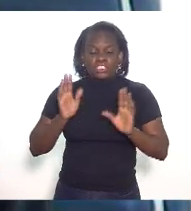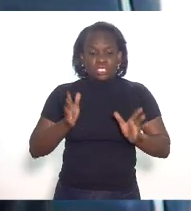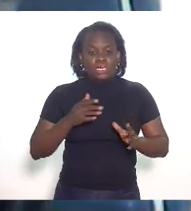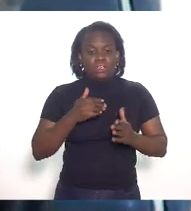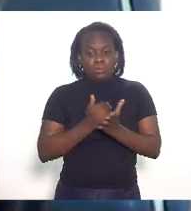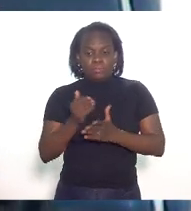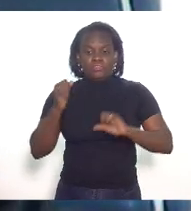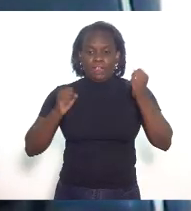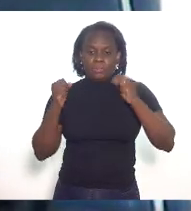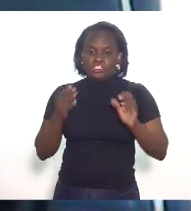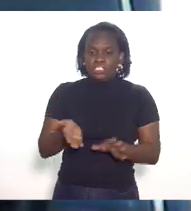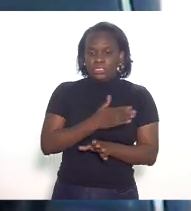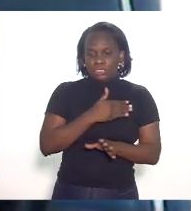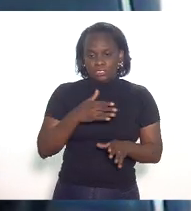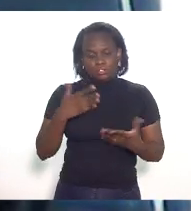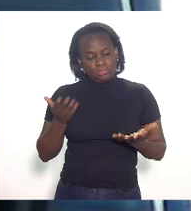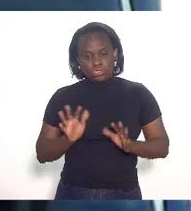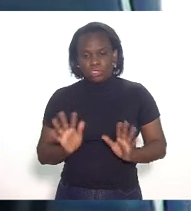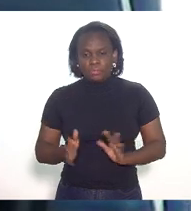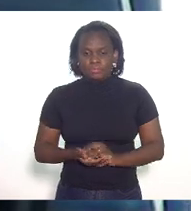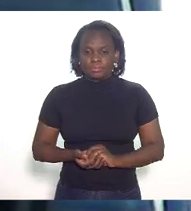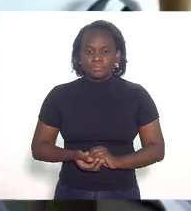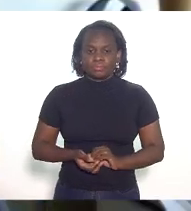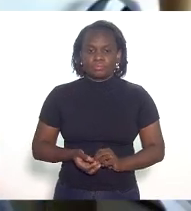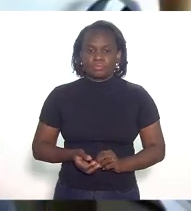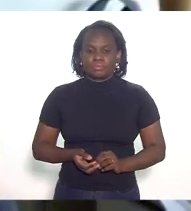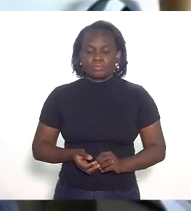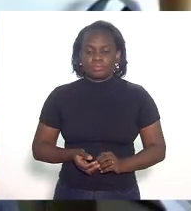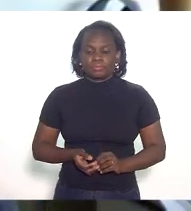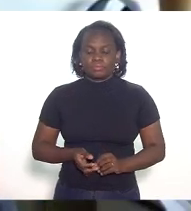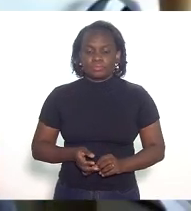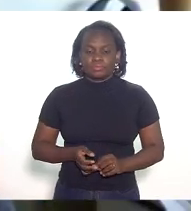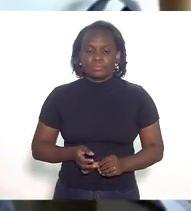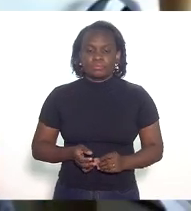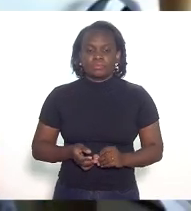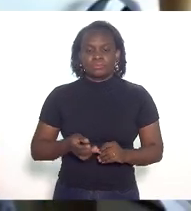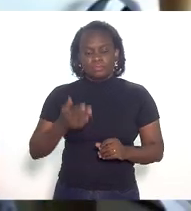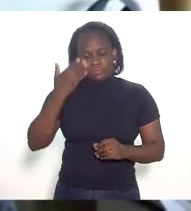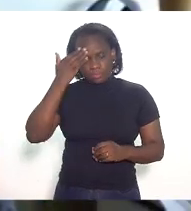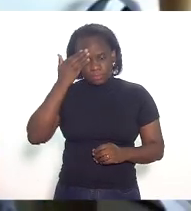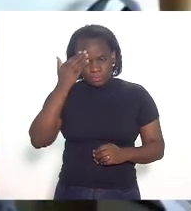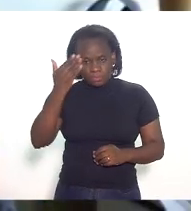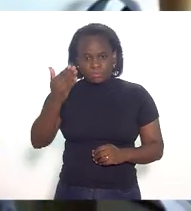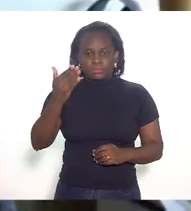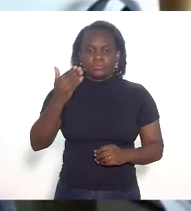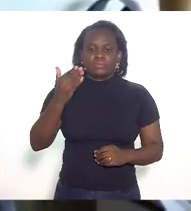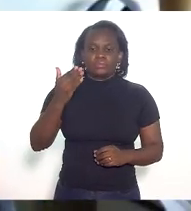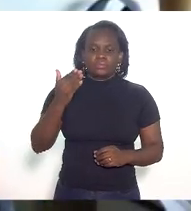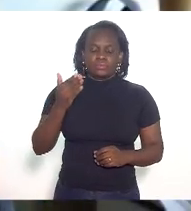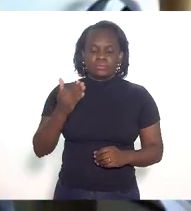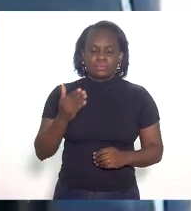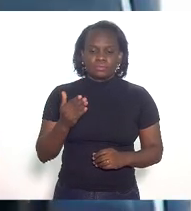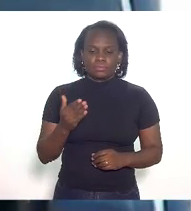gerado basicamente era isso eu agradeço o